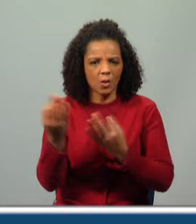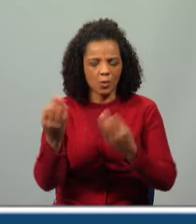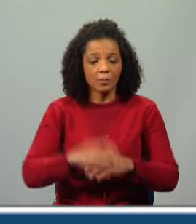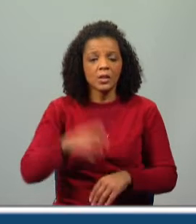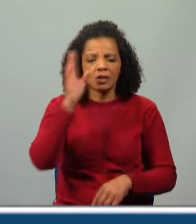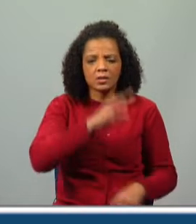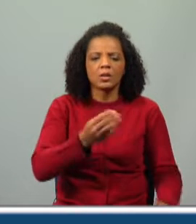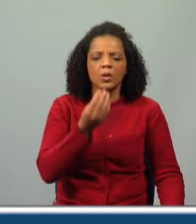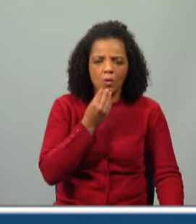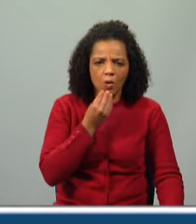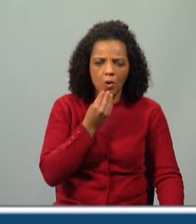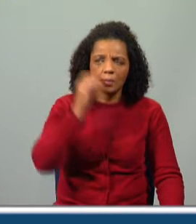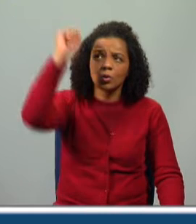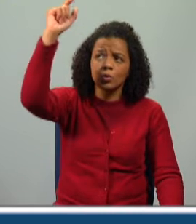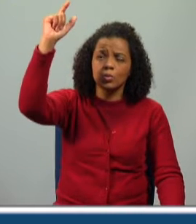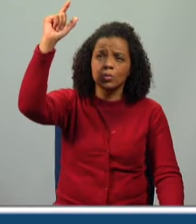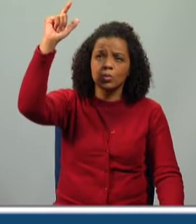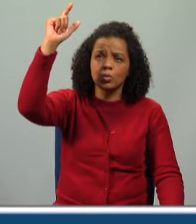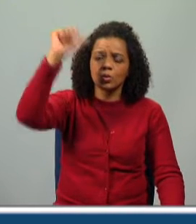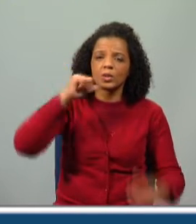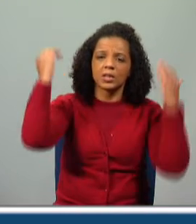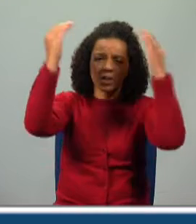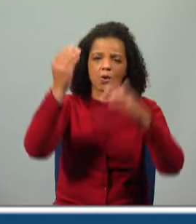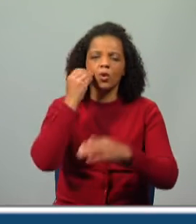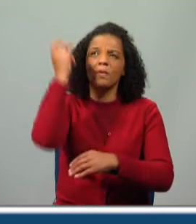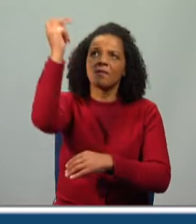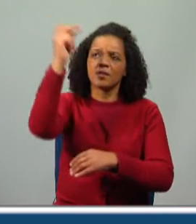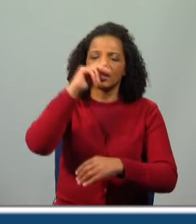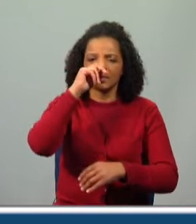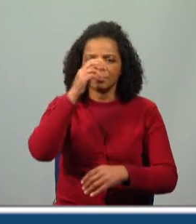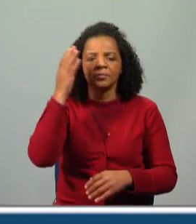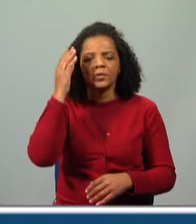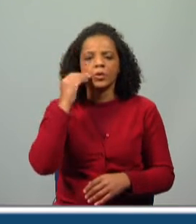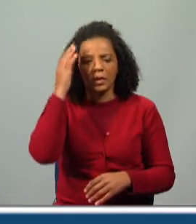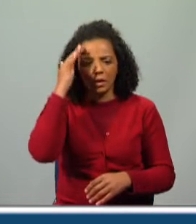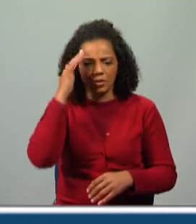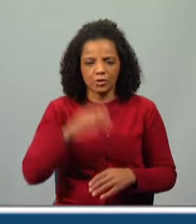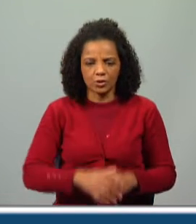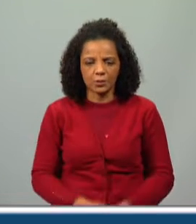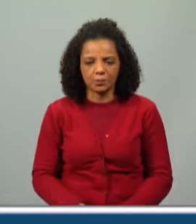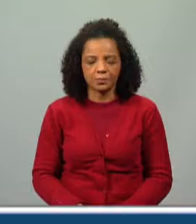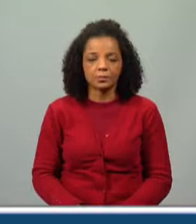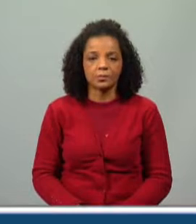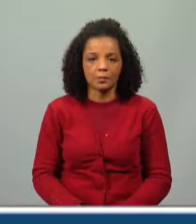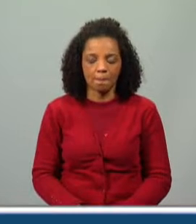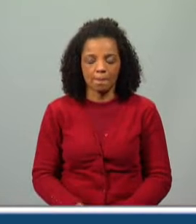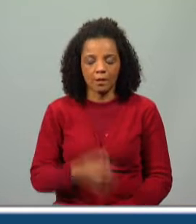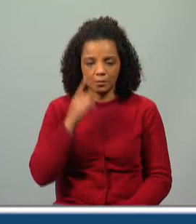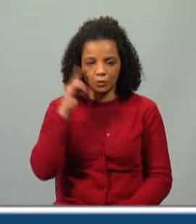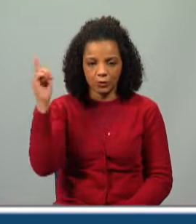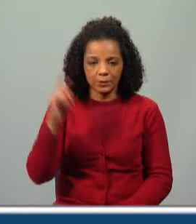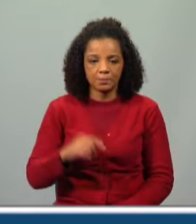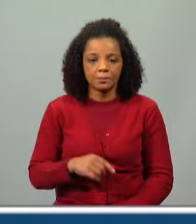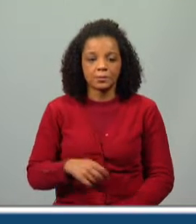as ia comendo, como ficava o céu? Então, como é que achas que ficava o céu? Vamos ver aqui esta pequena passagem.